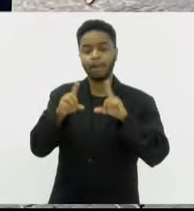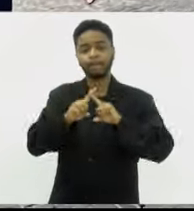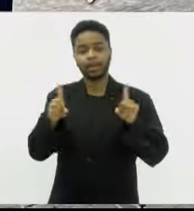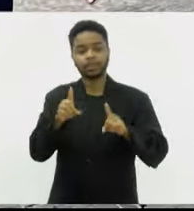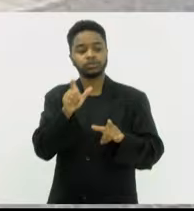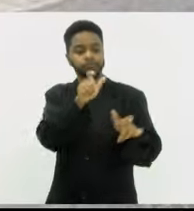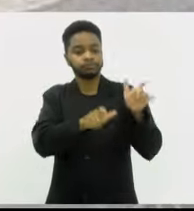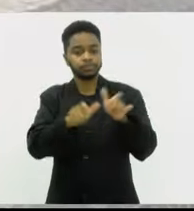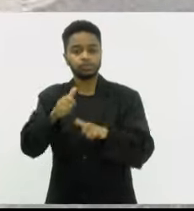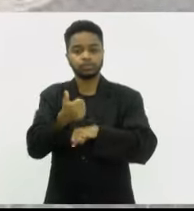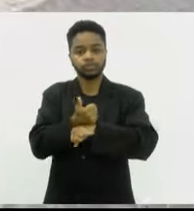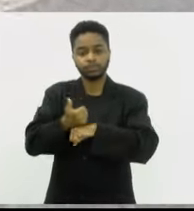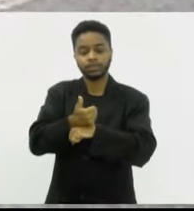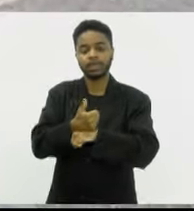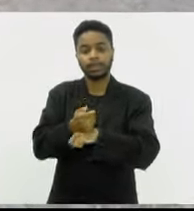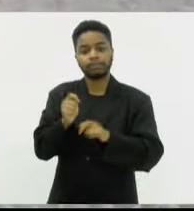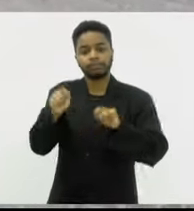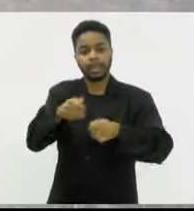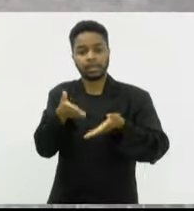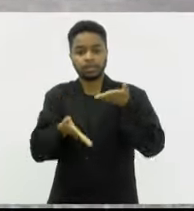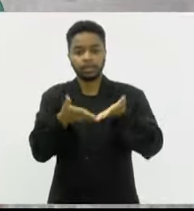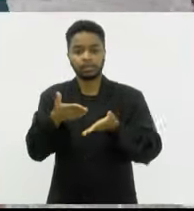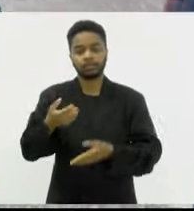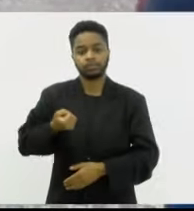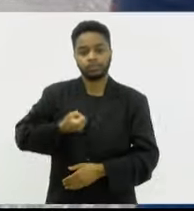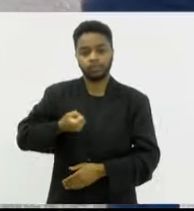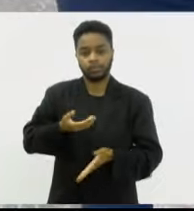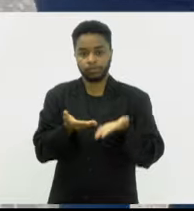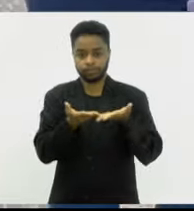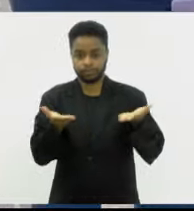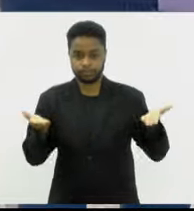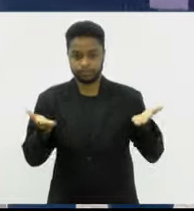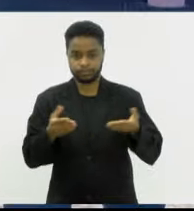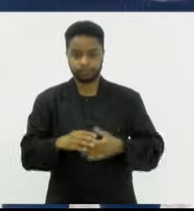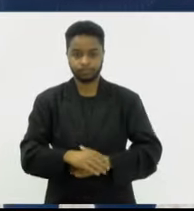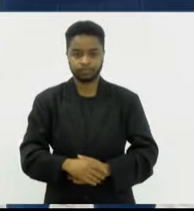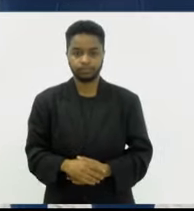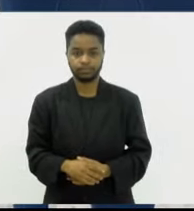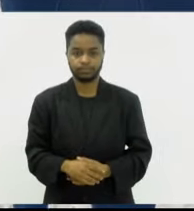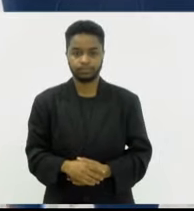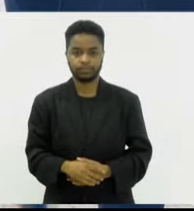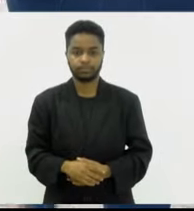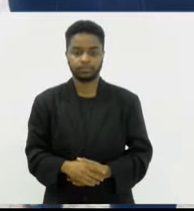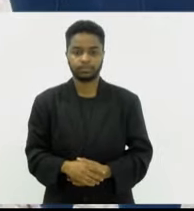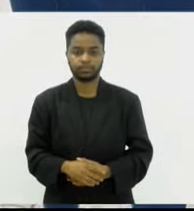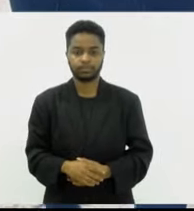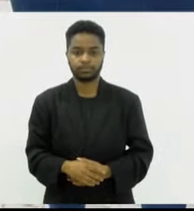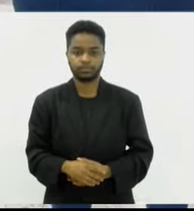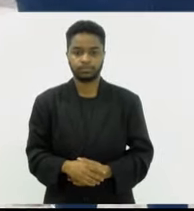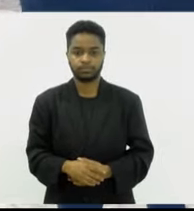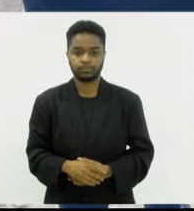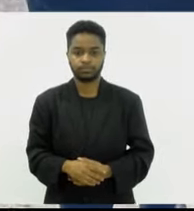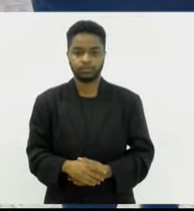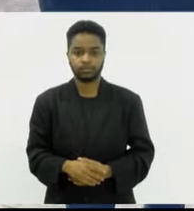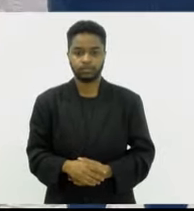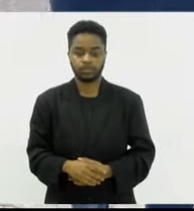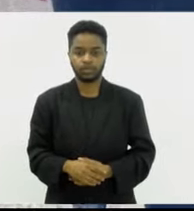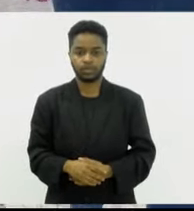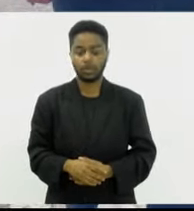plantão através dos telefones 21 99 371 9647 e 21